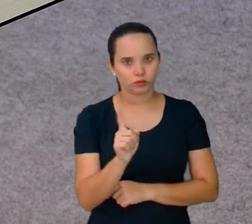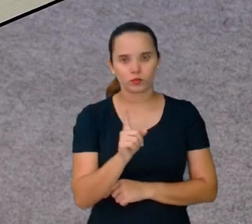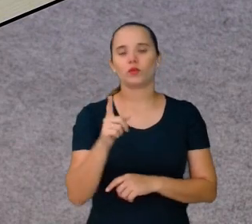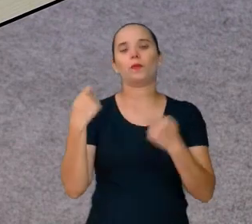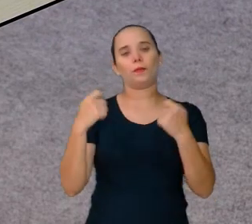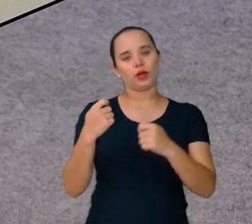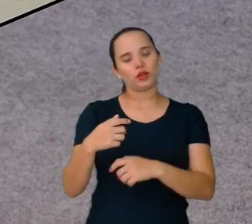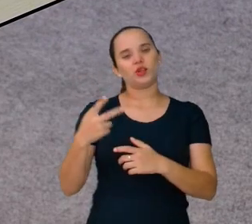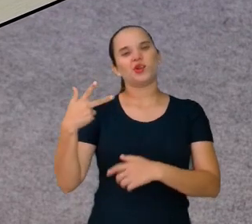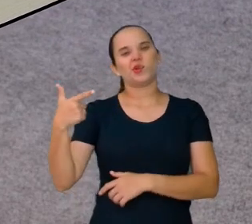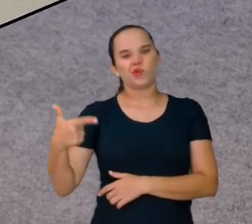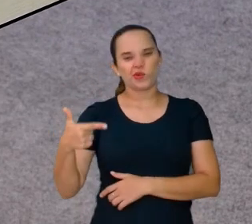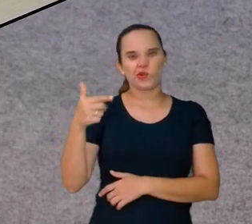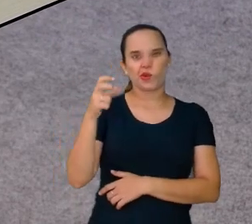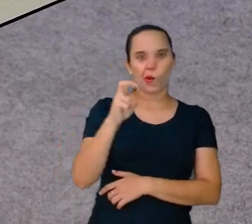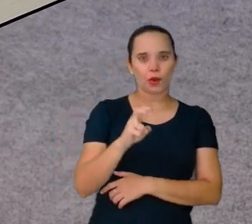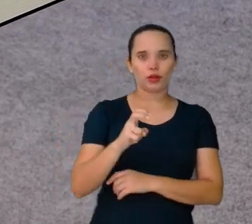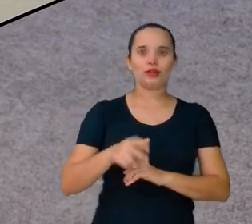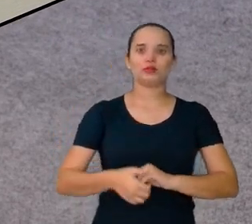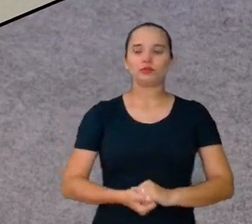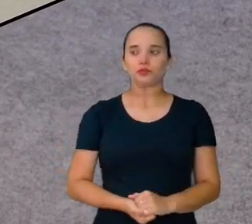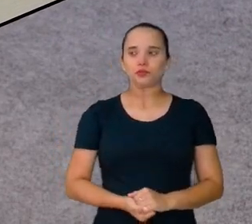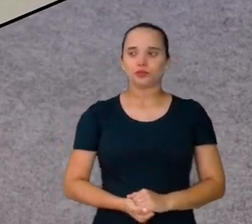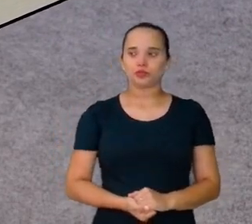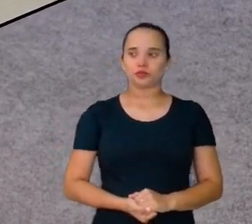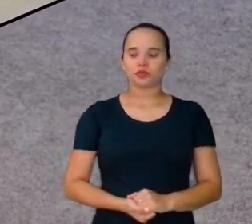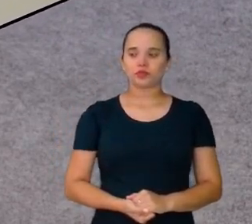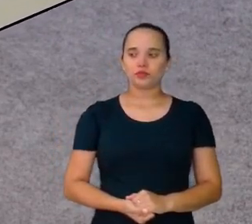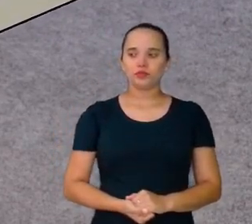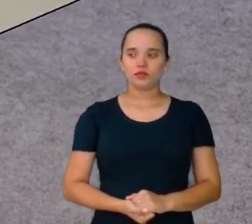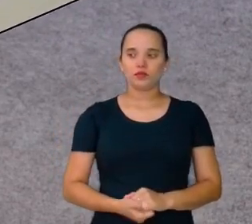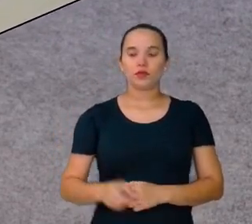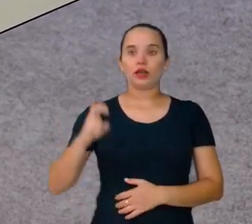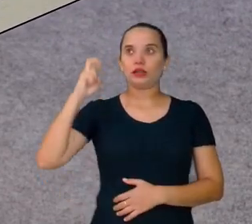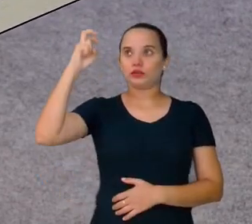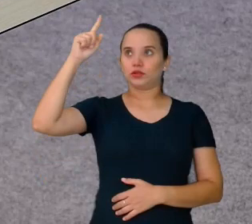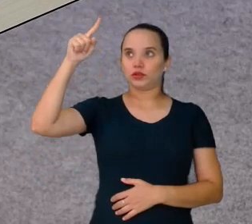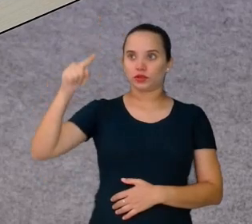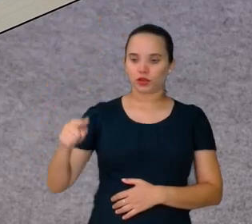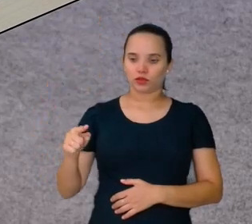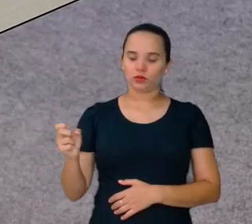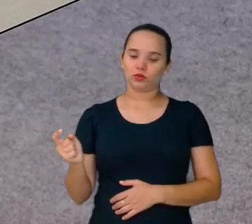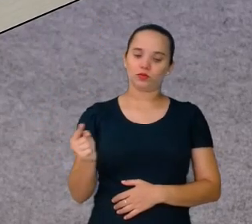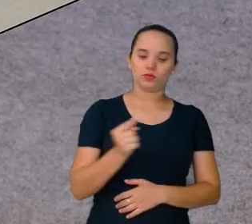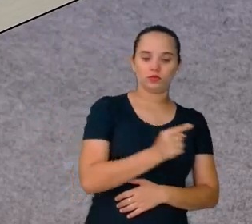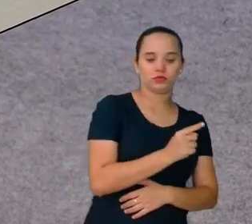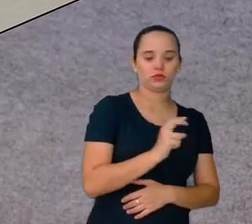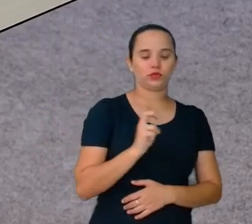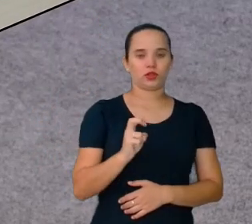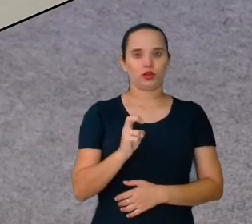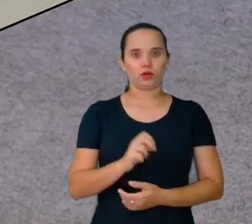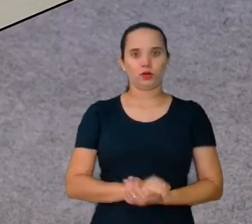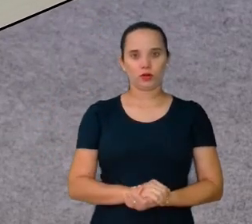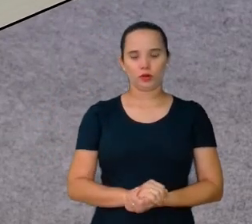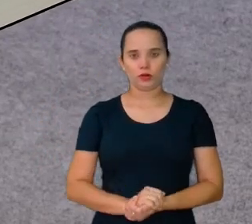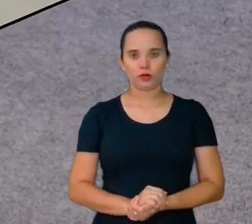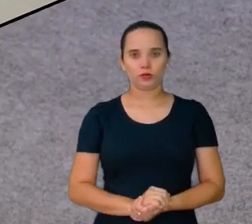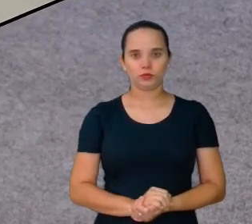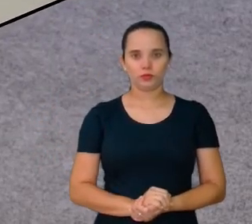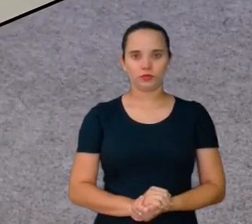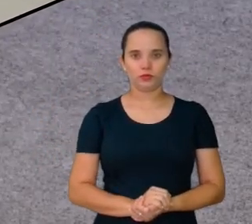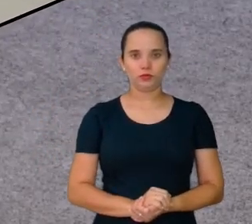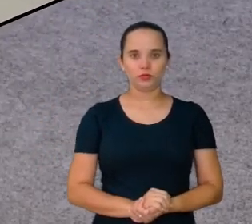5. A gente completa aqui. Completou 5, mas aqui ainda tem 4. Então, eu vou